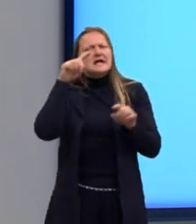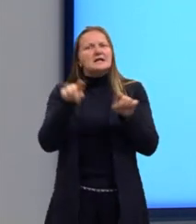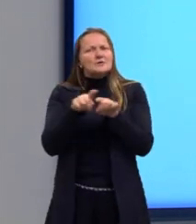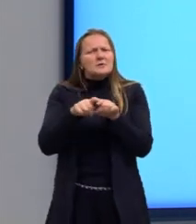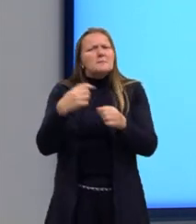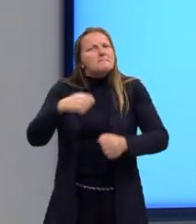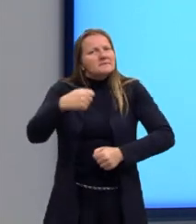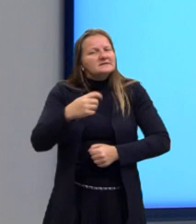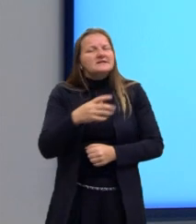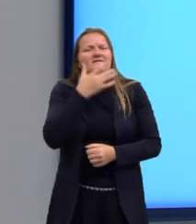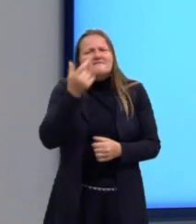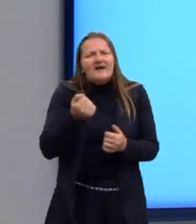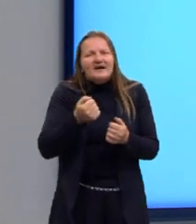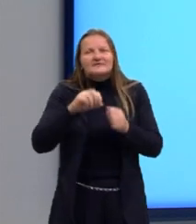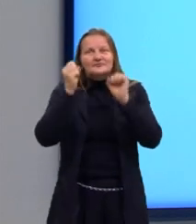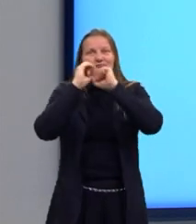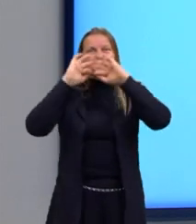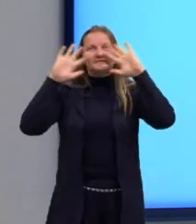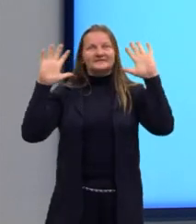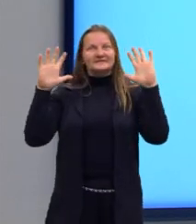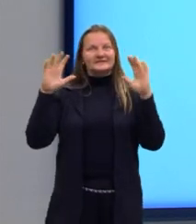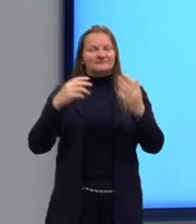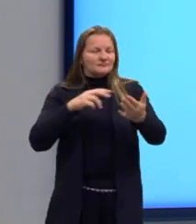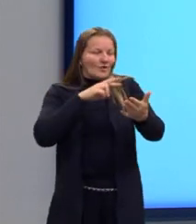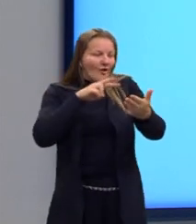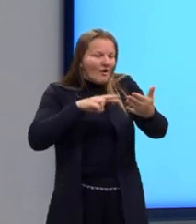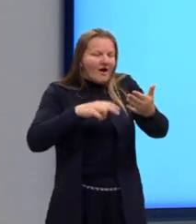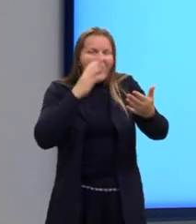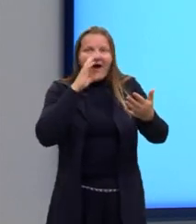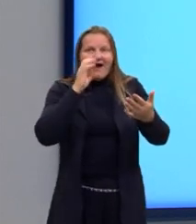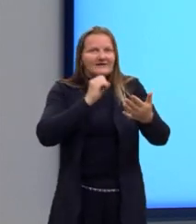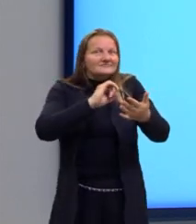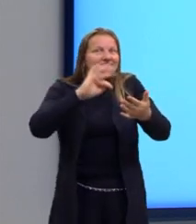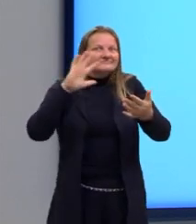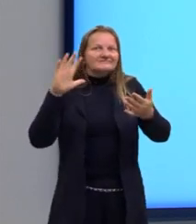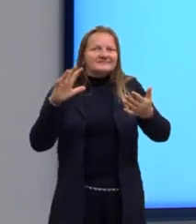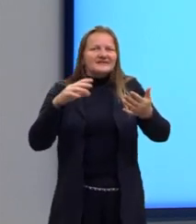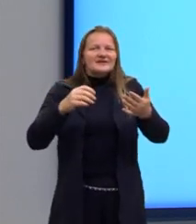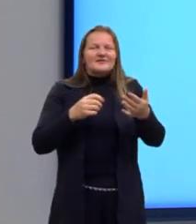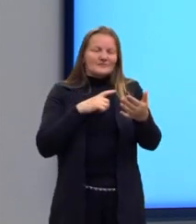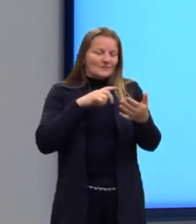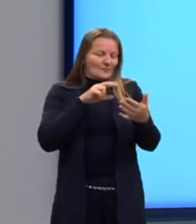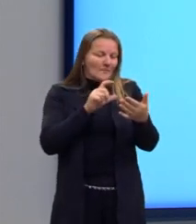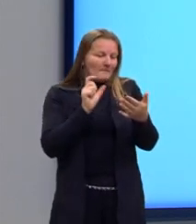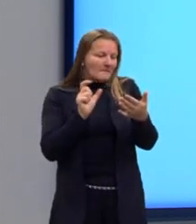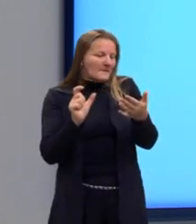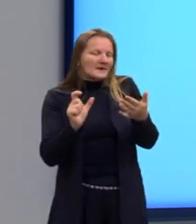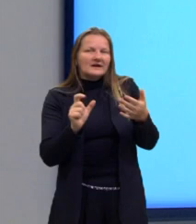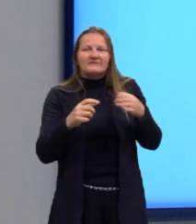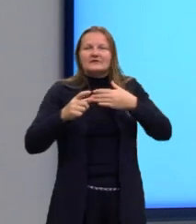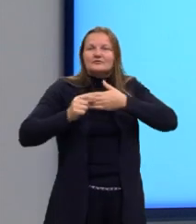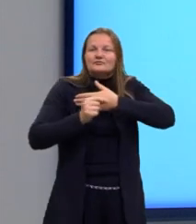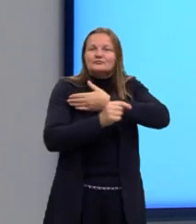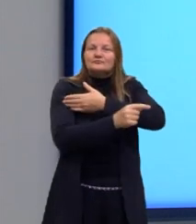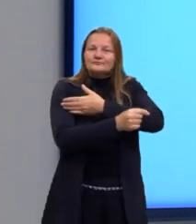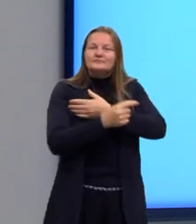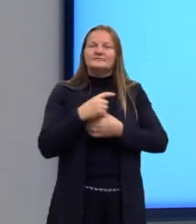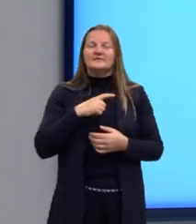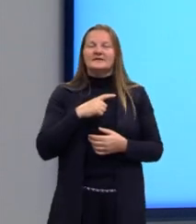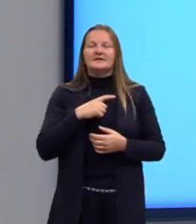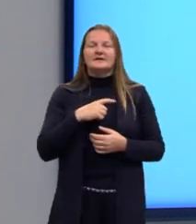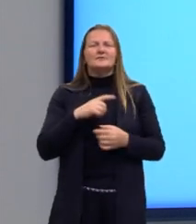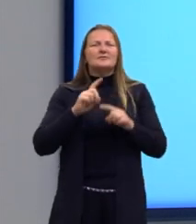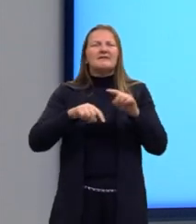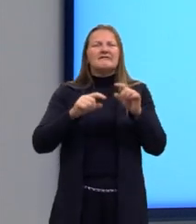precisam ser fáceis de entender. E elas devem fluir. Um texto coerente não pode ter